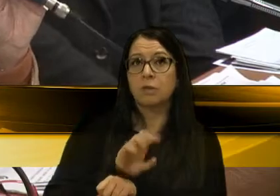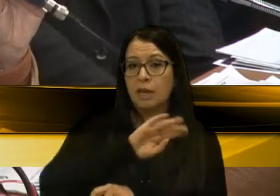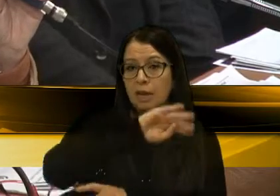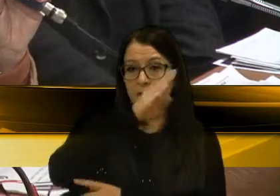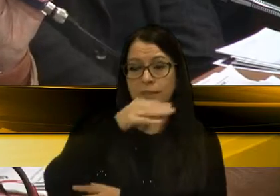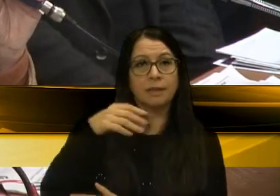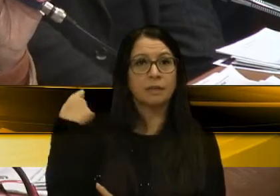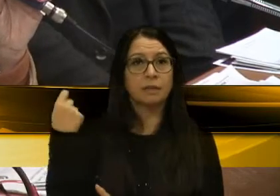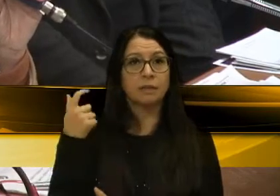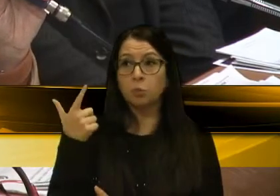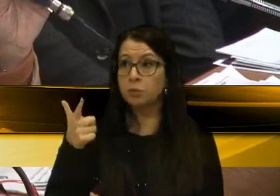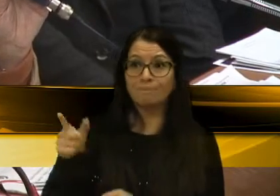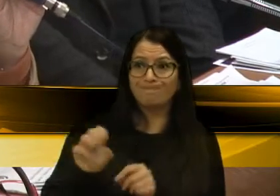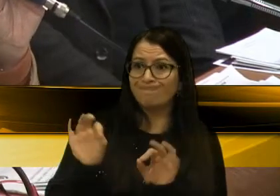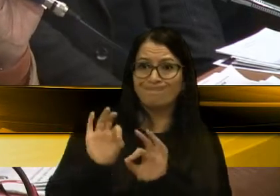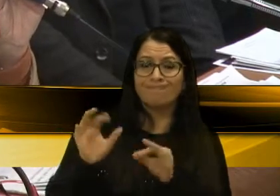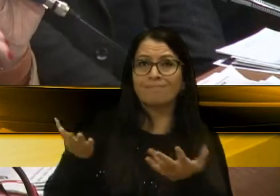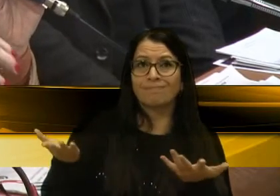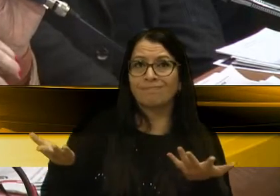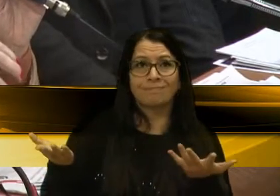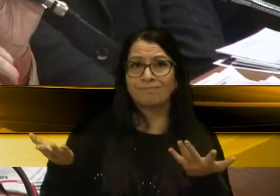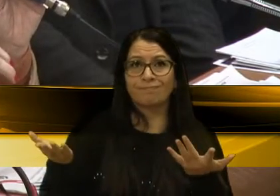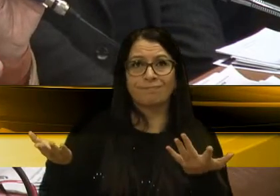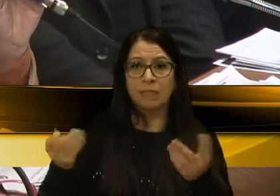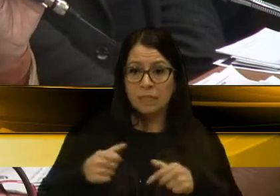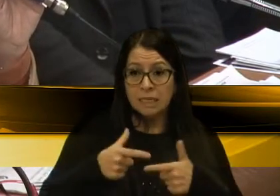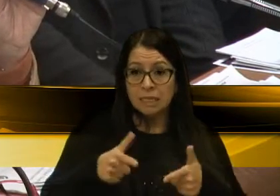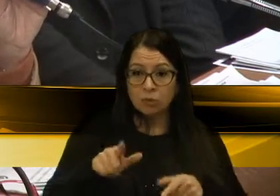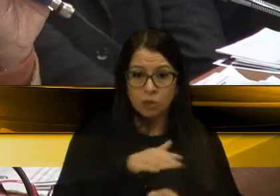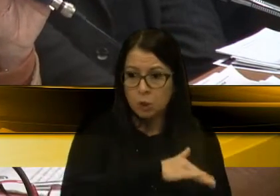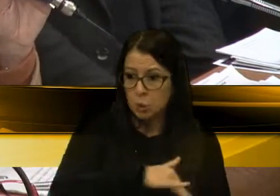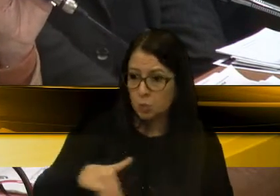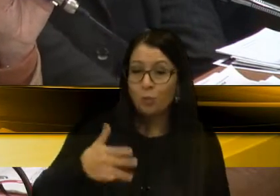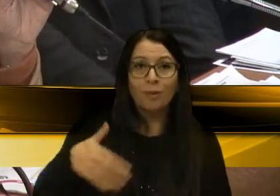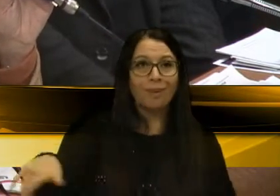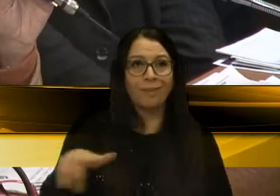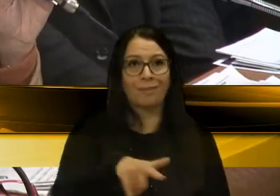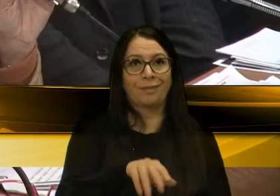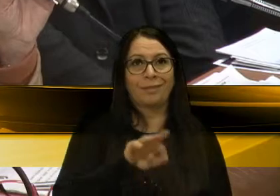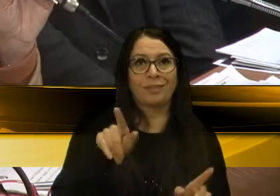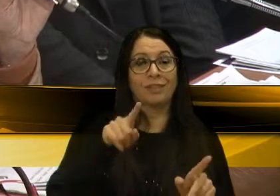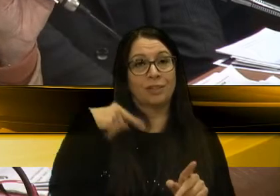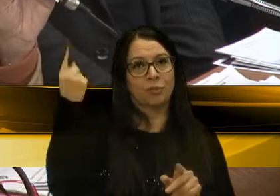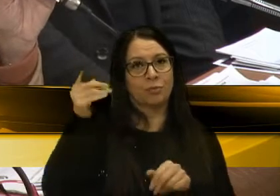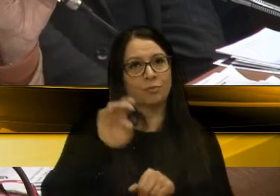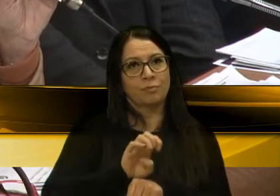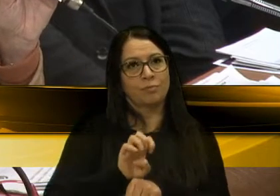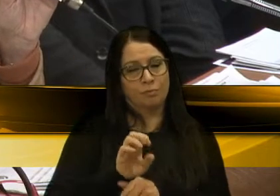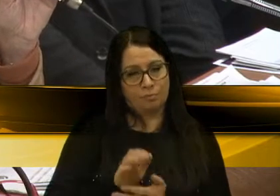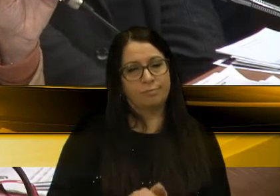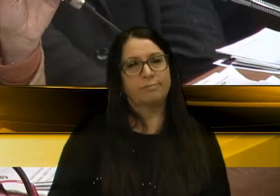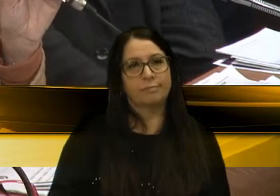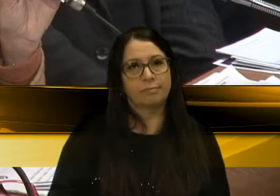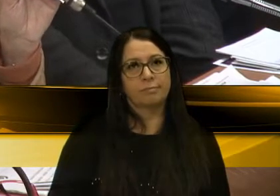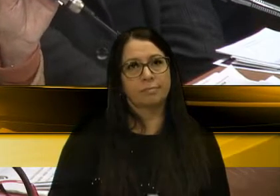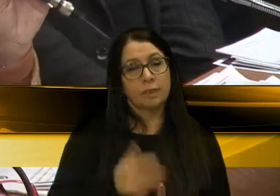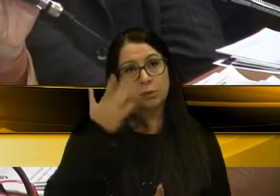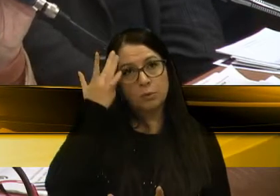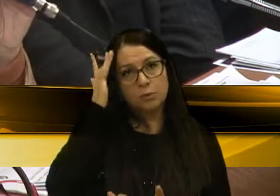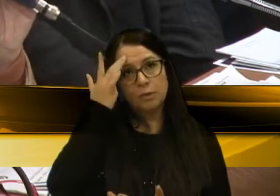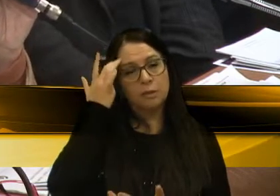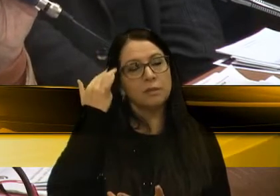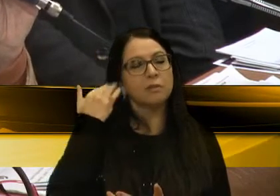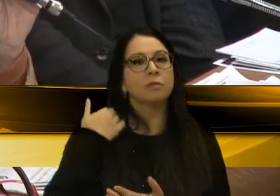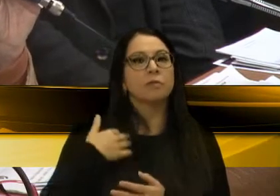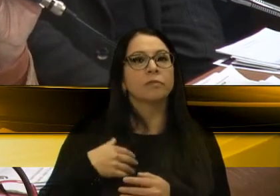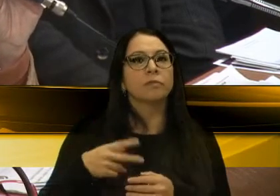ficou sem ação nas estradas, diferente do resto do Estado. Então, eu não sei quem acompanhou,